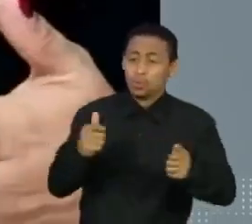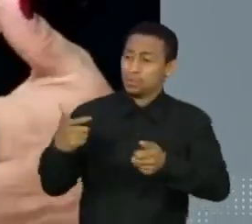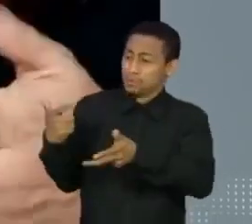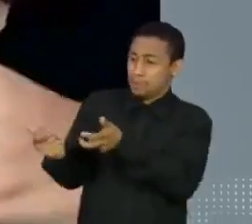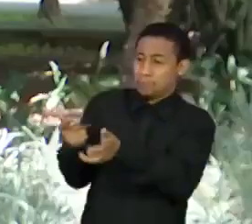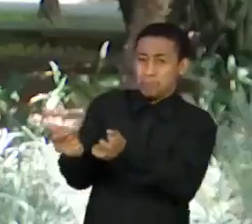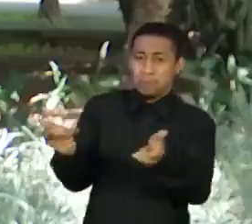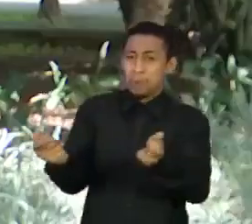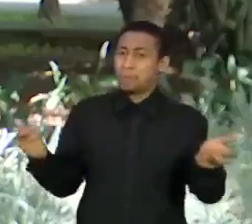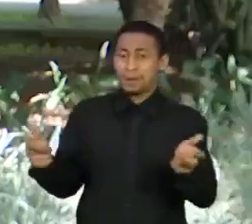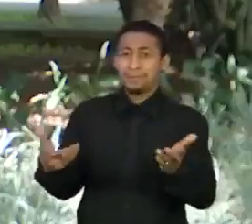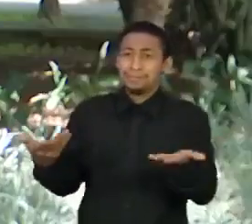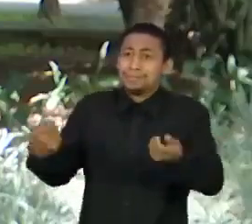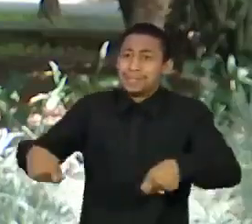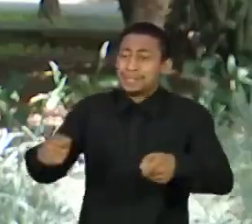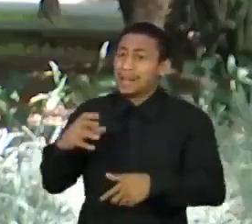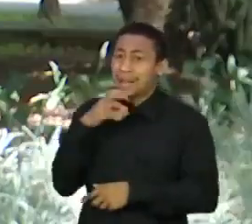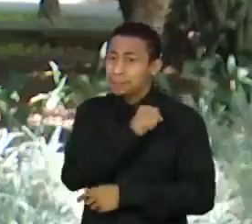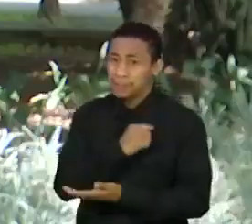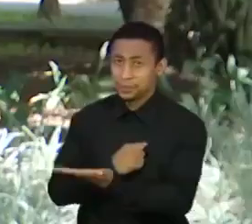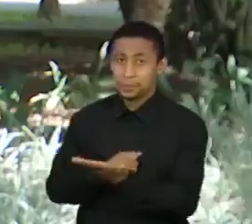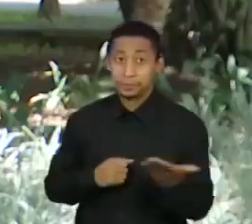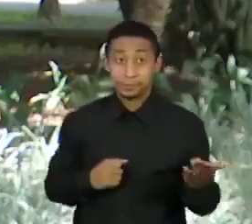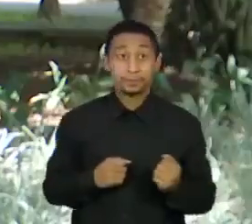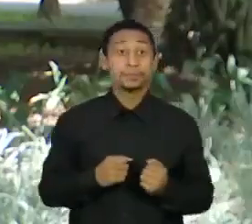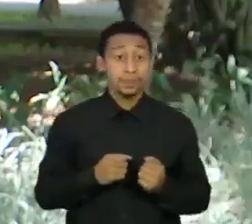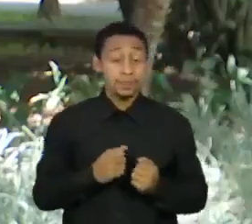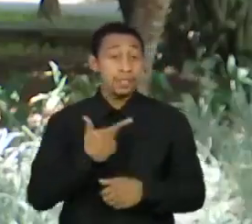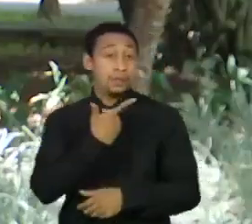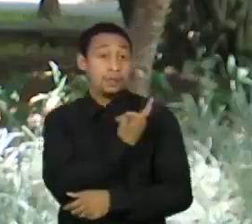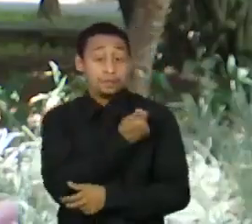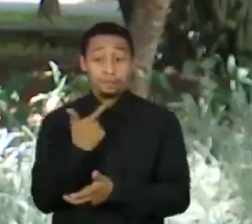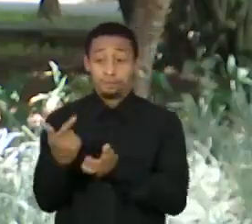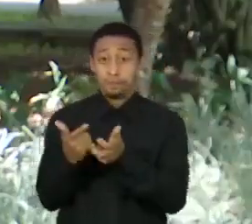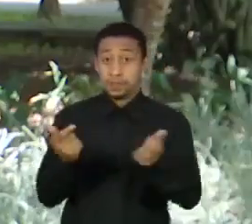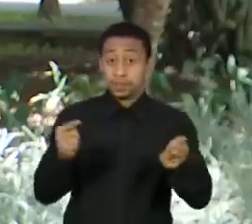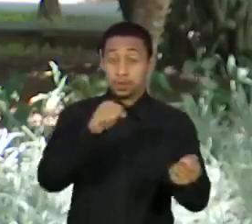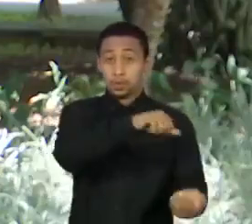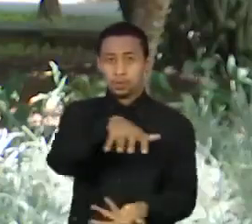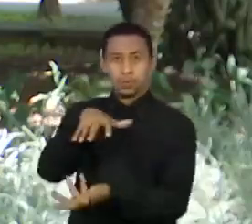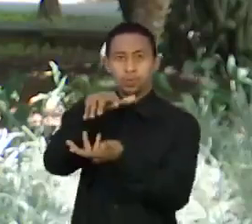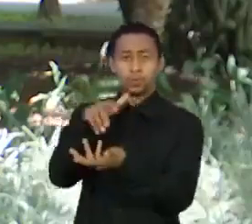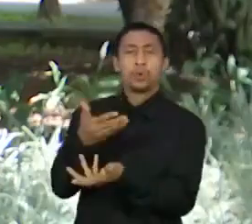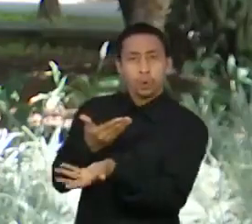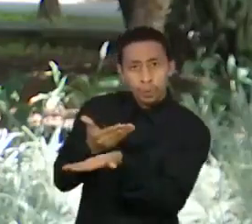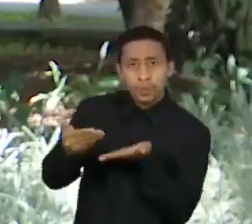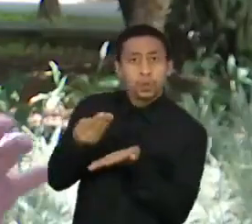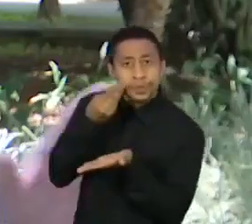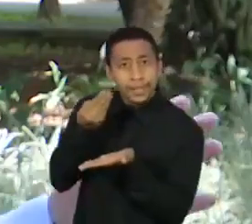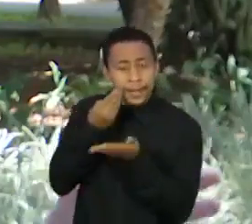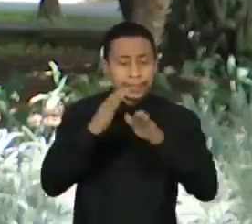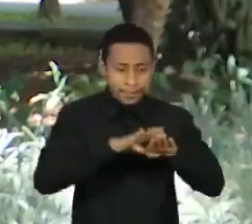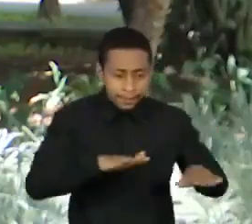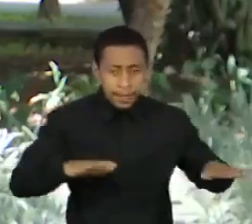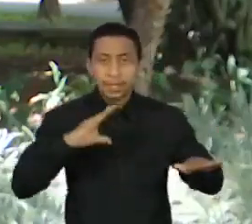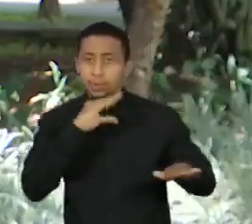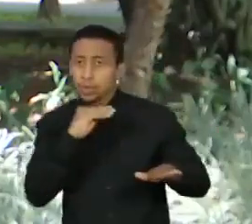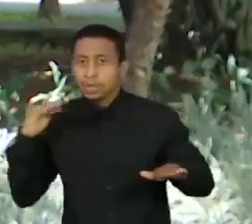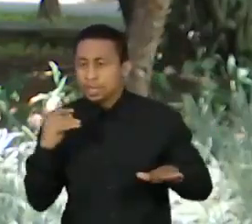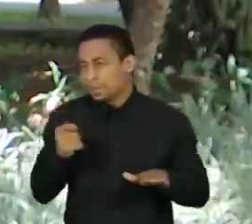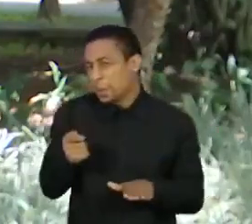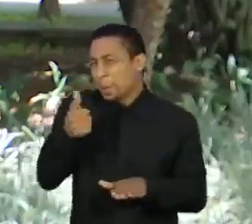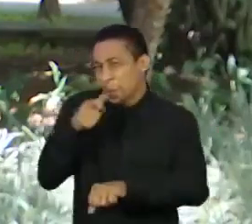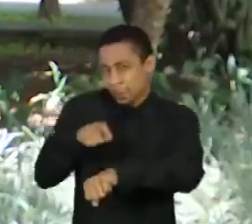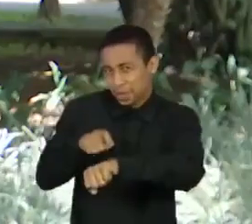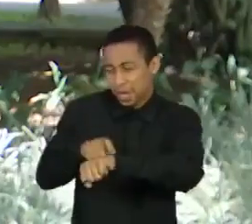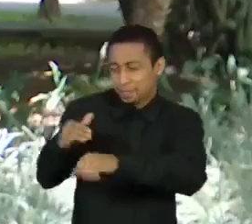vacina o quanto antes. As vacinas disponíveis e aplicadas em todo o mundo começaram a ser testadas em crianças e adolescentes há pouco tempo. Esse